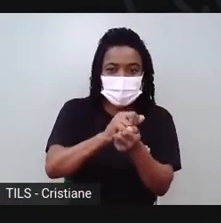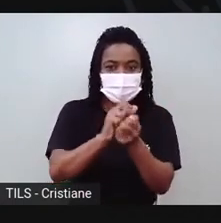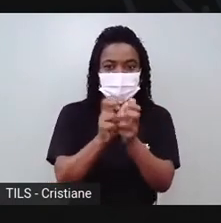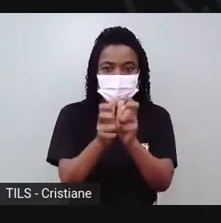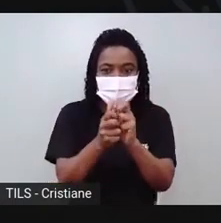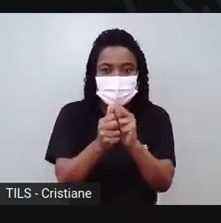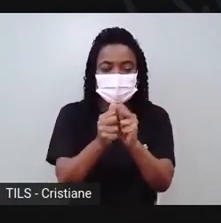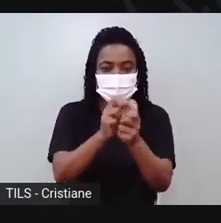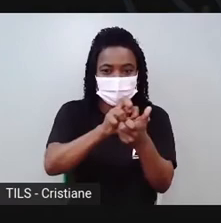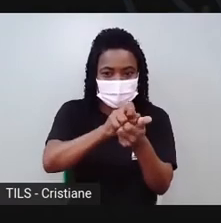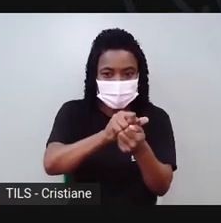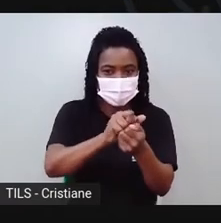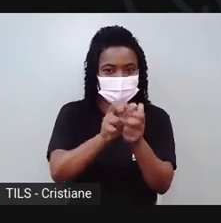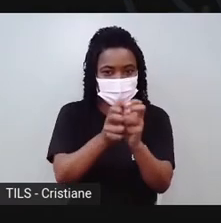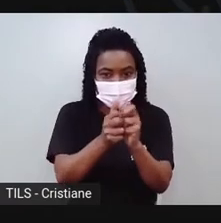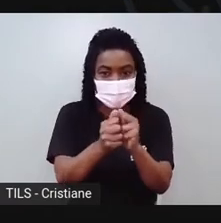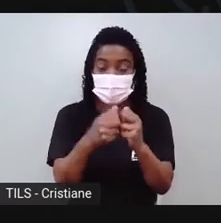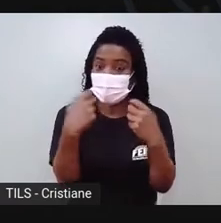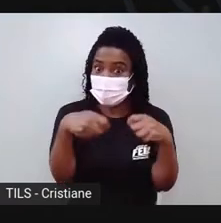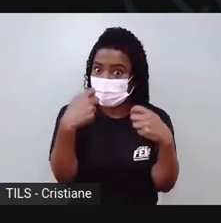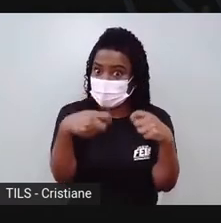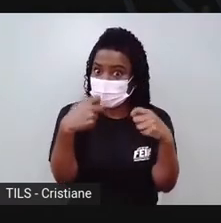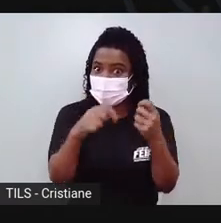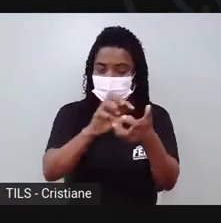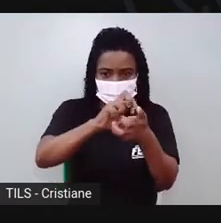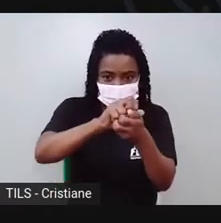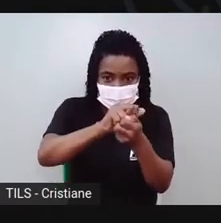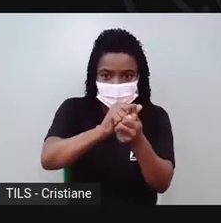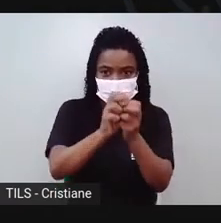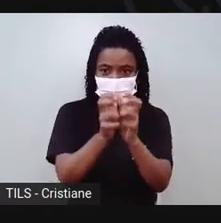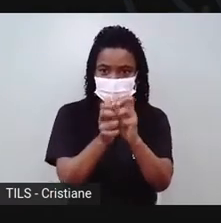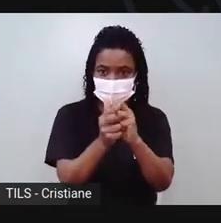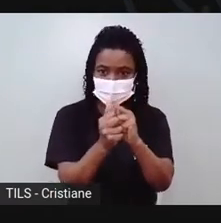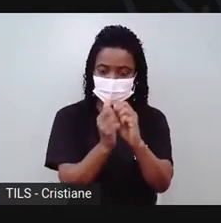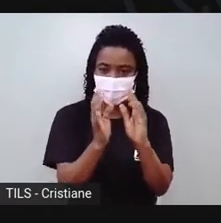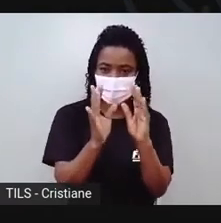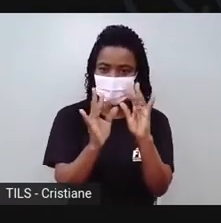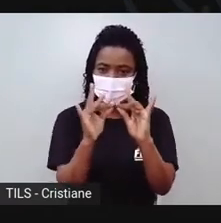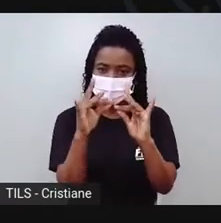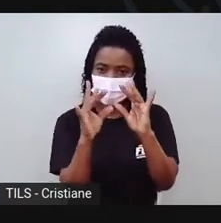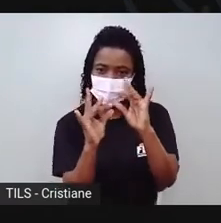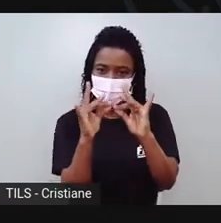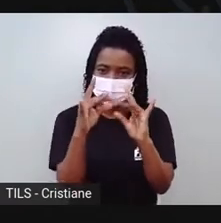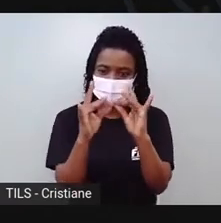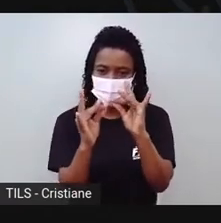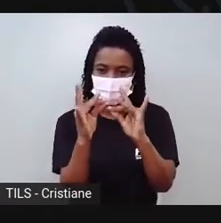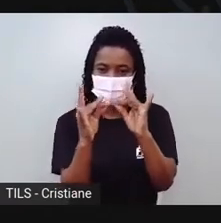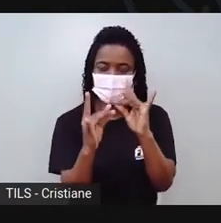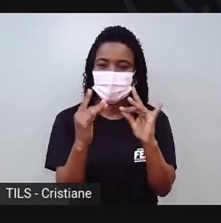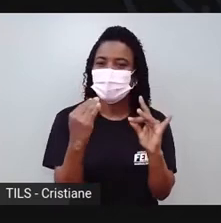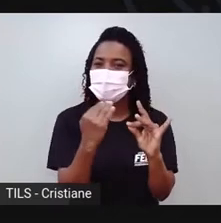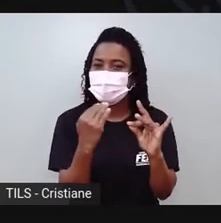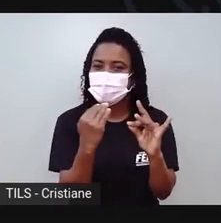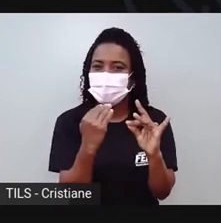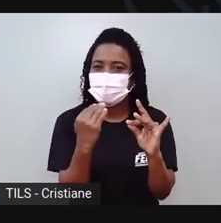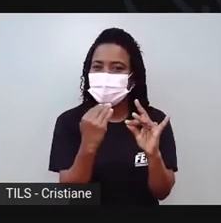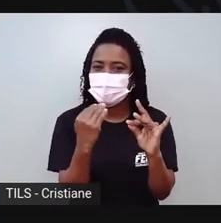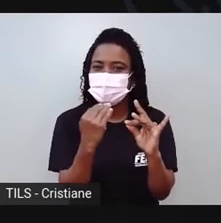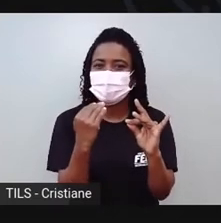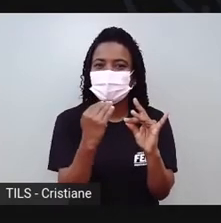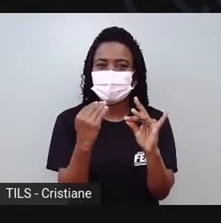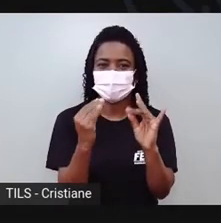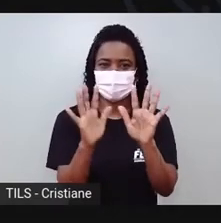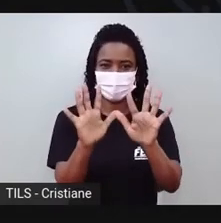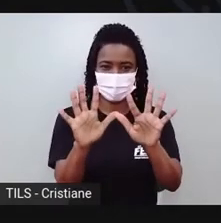mexer bastante nela assim, ó. Porque sempre tem uns carocinhos dentro, a mão da gente fica toda